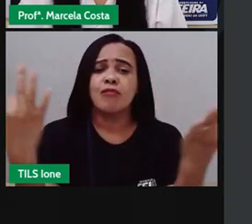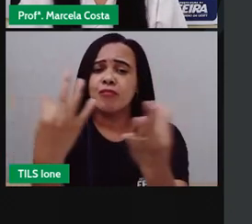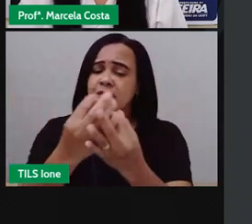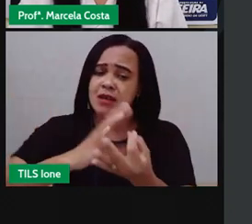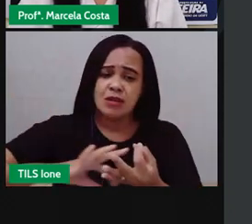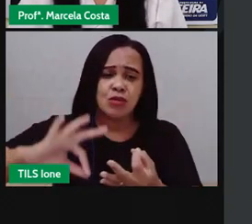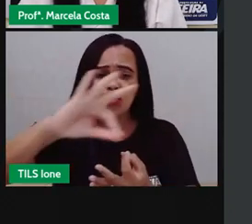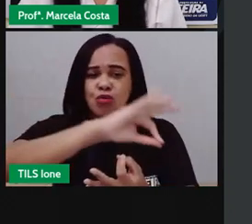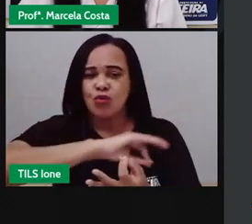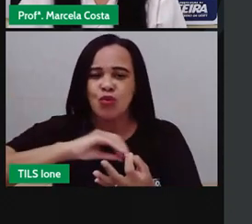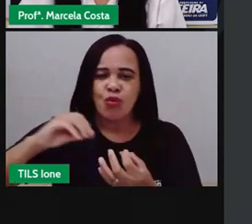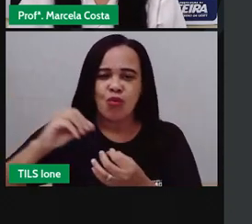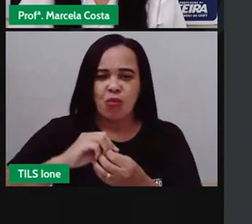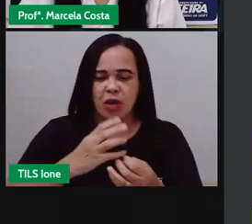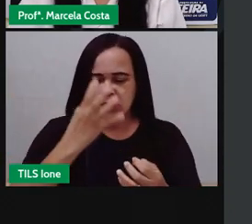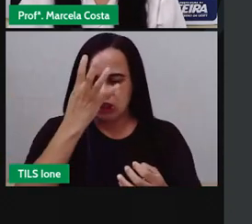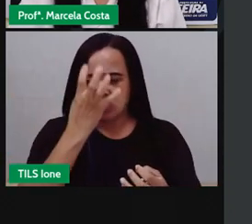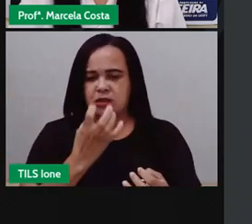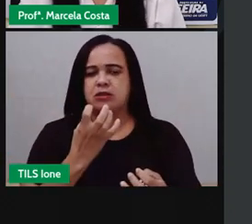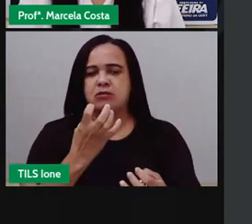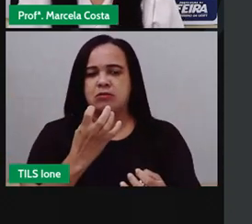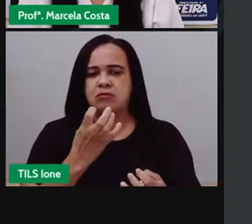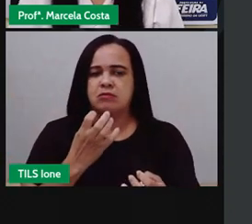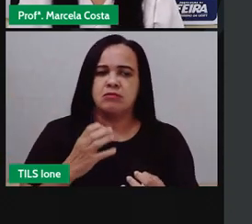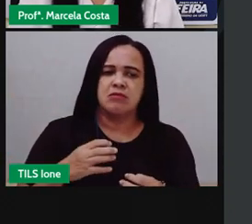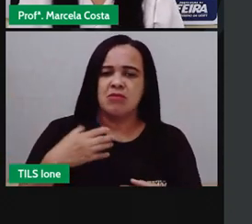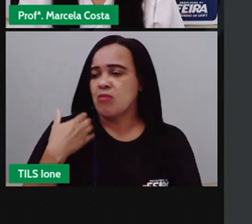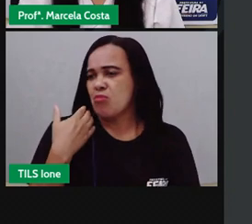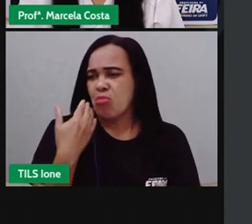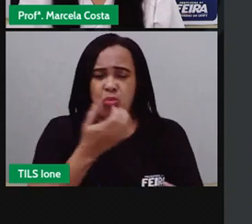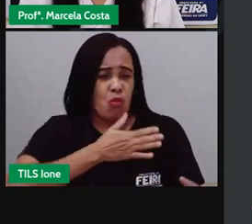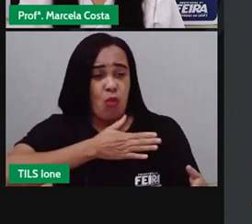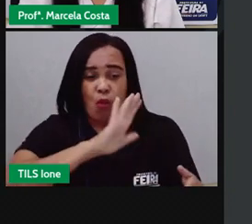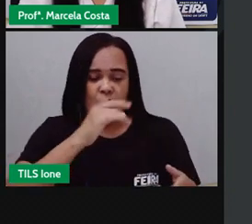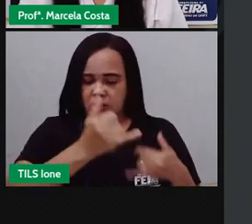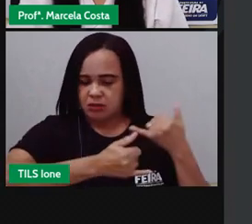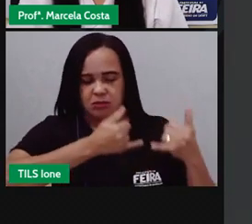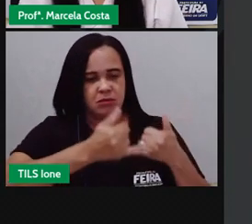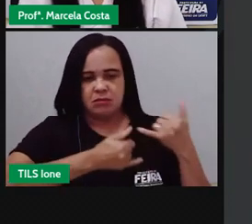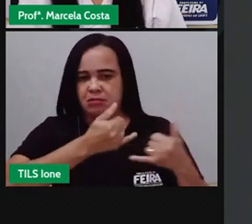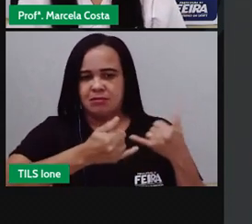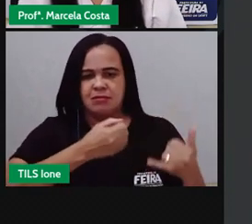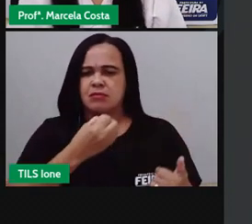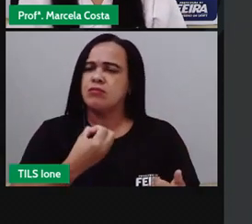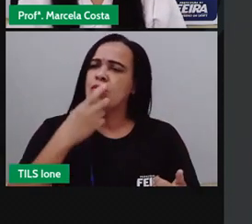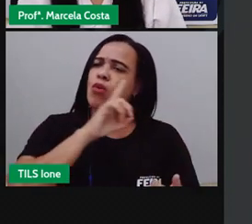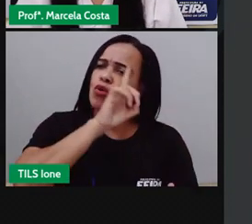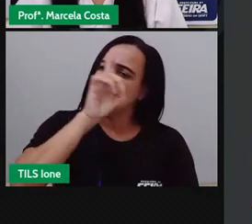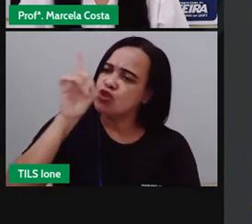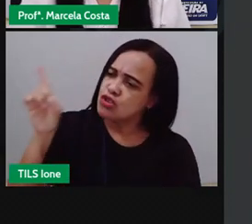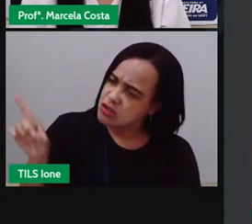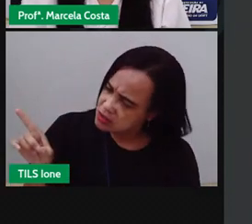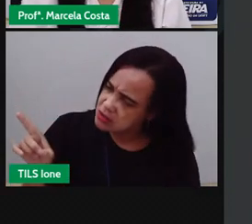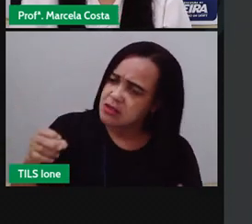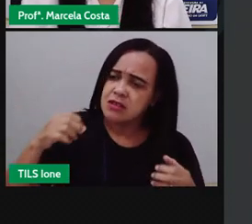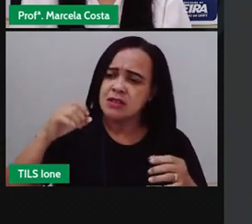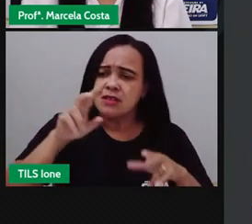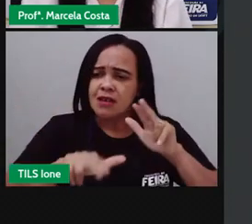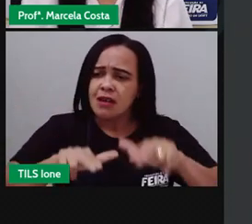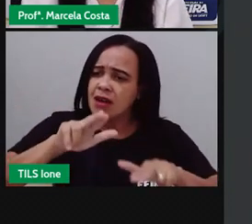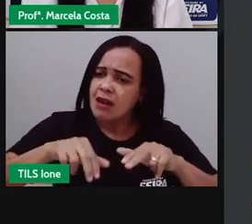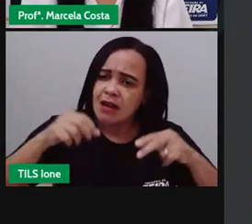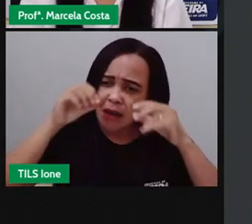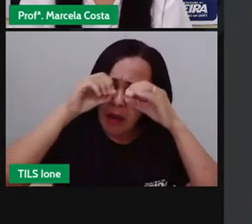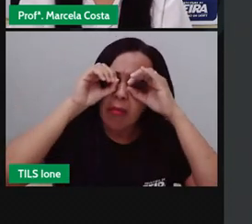Ele é um senhor muito sério, que não gosta de gracinha. Bom dia, camaleão. Que cor mais é